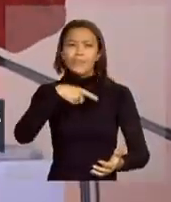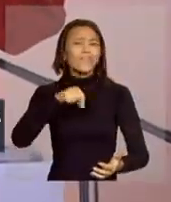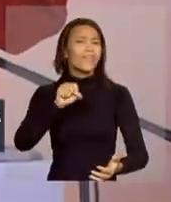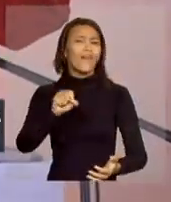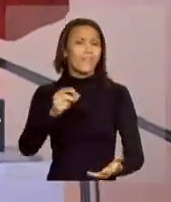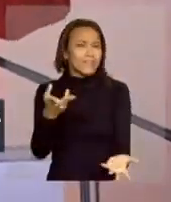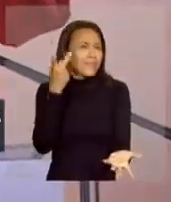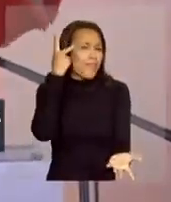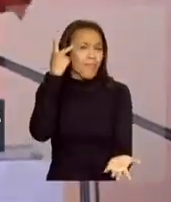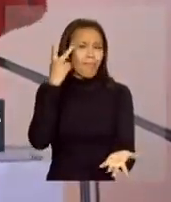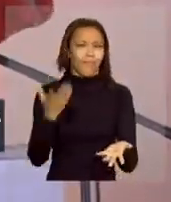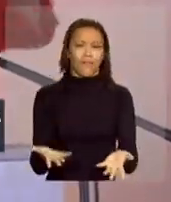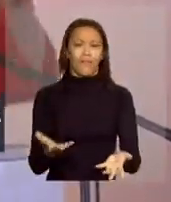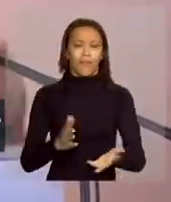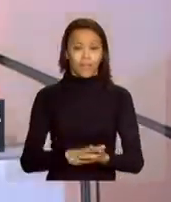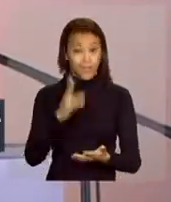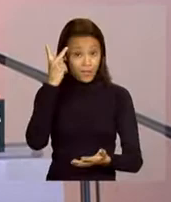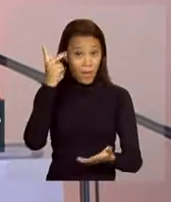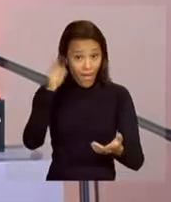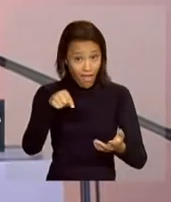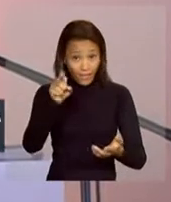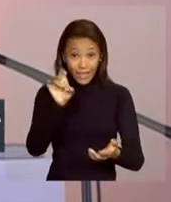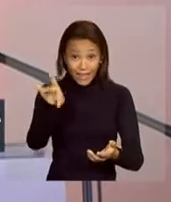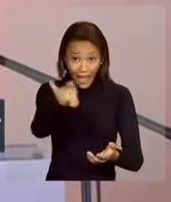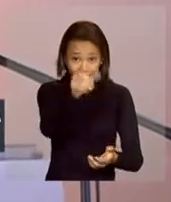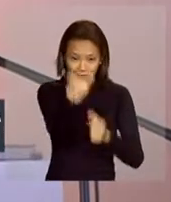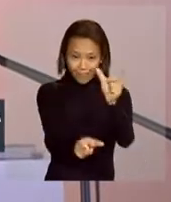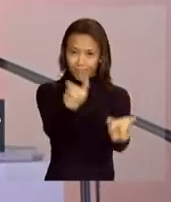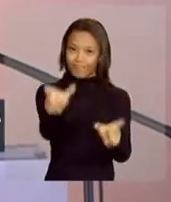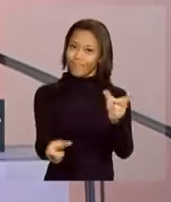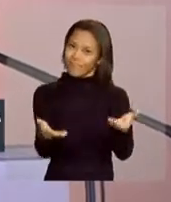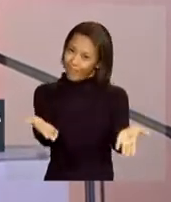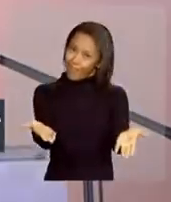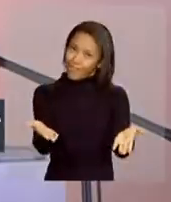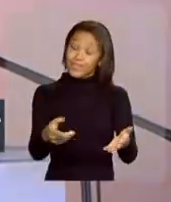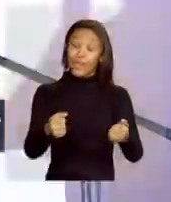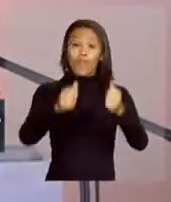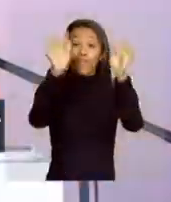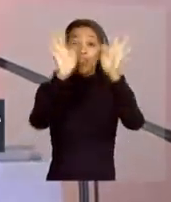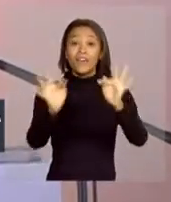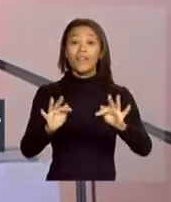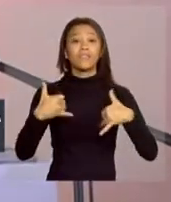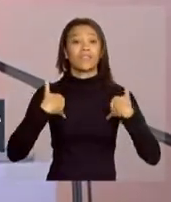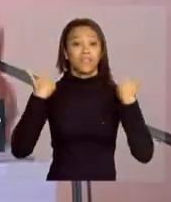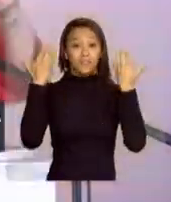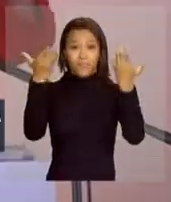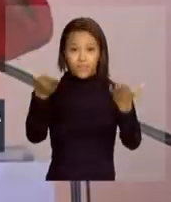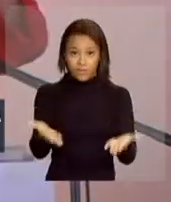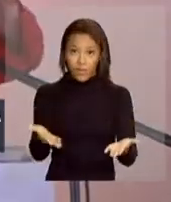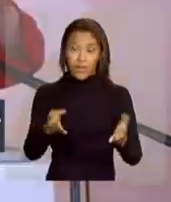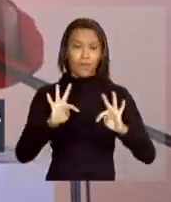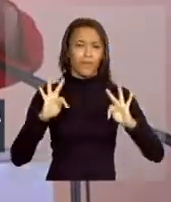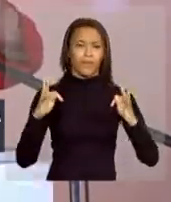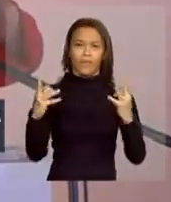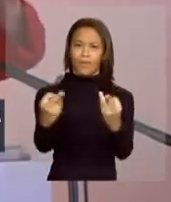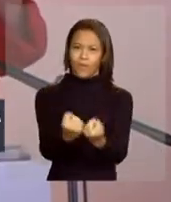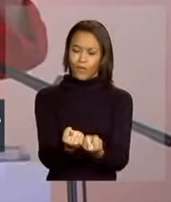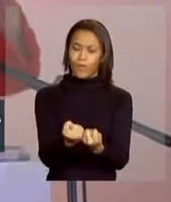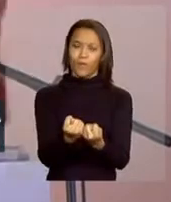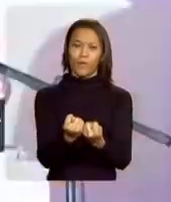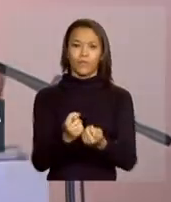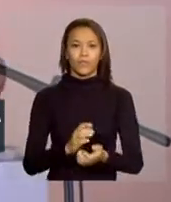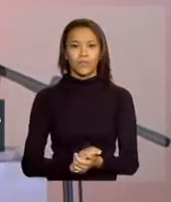São Paulo? São Paulo são vocês. Então, um feliz aniversário para todos